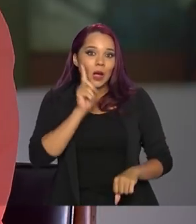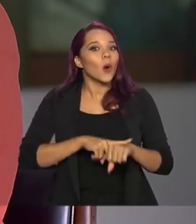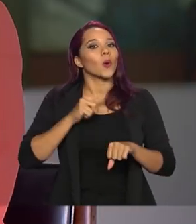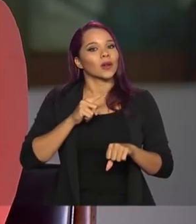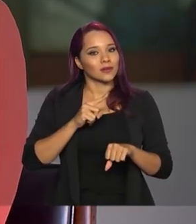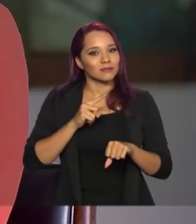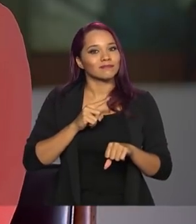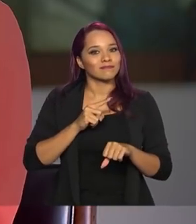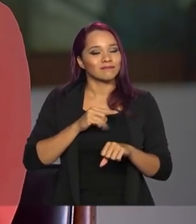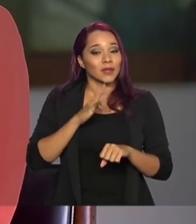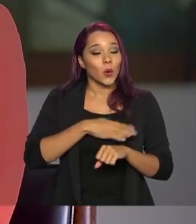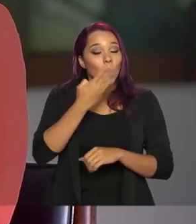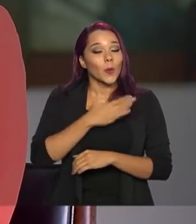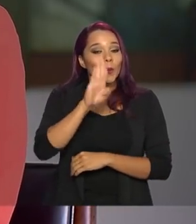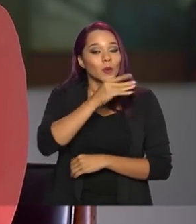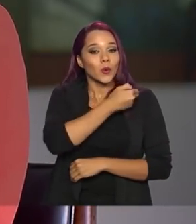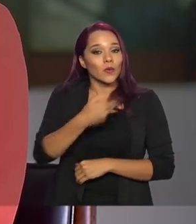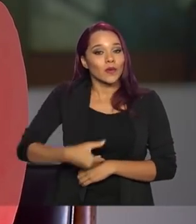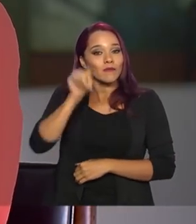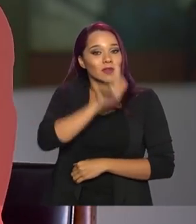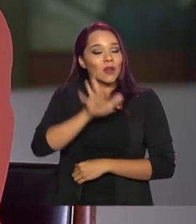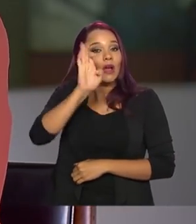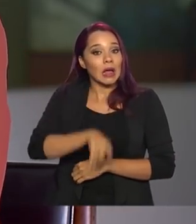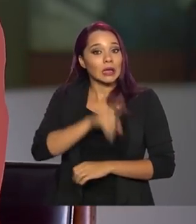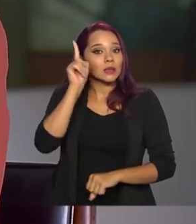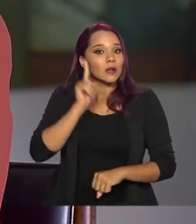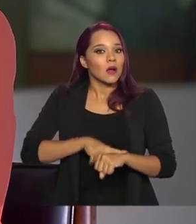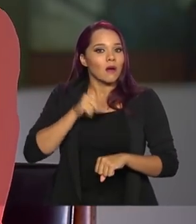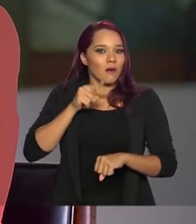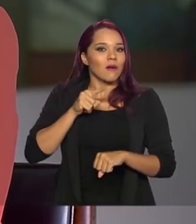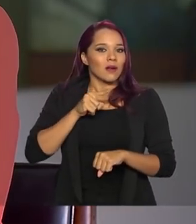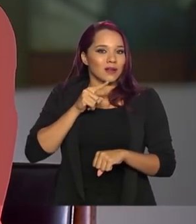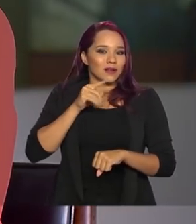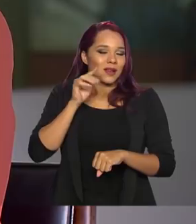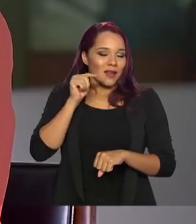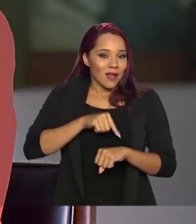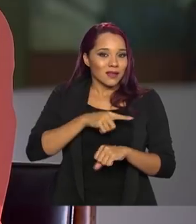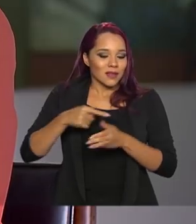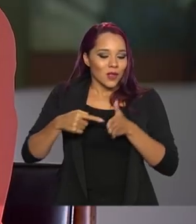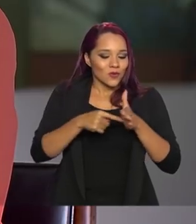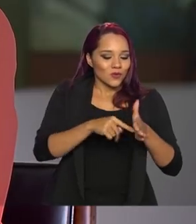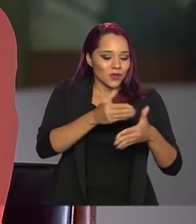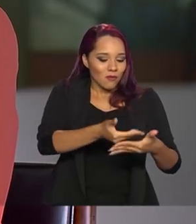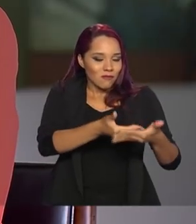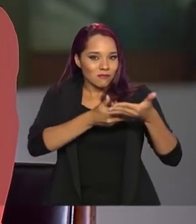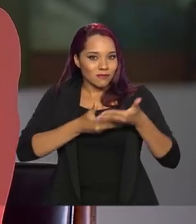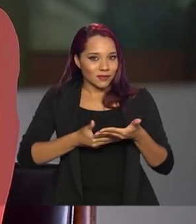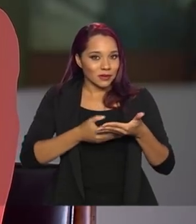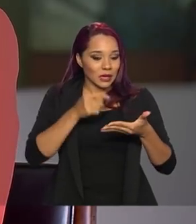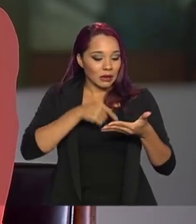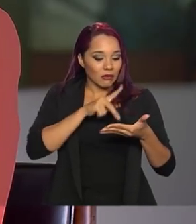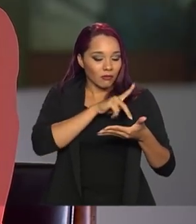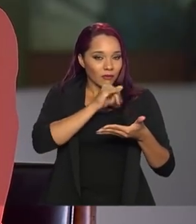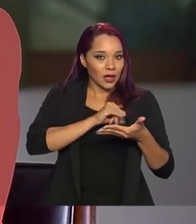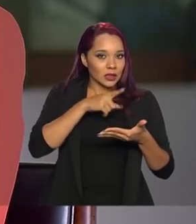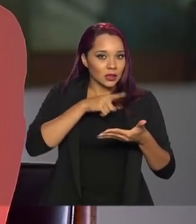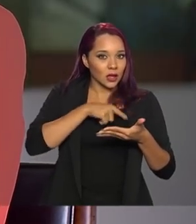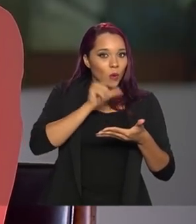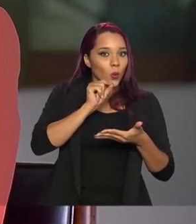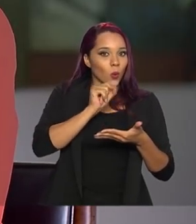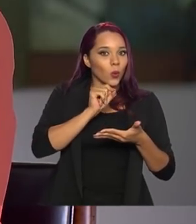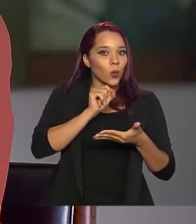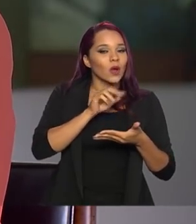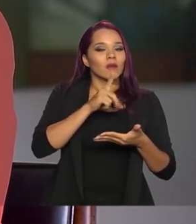imediatamente. O compromisso do governo federal é que imediatamente essa denúncia vai ser acolhida e nós vamos dar um fluxo, nós